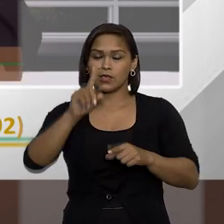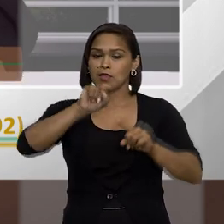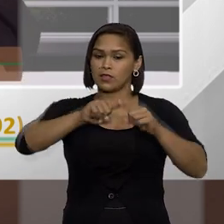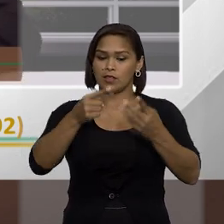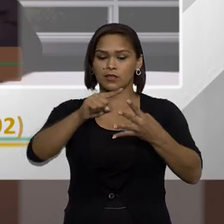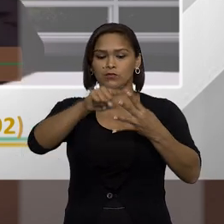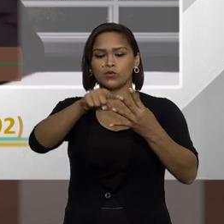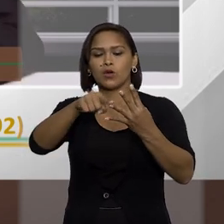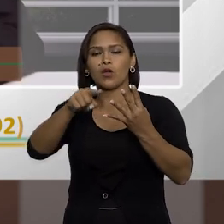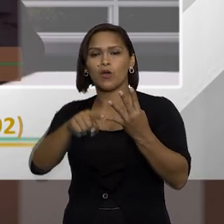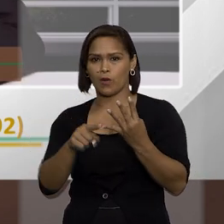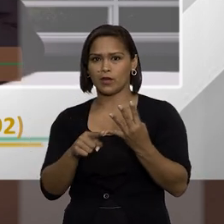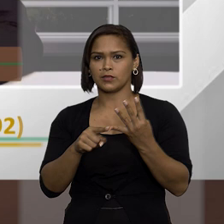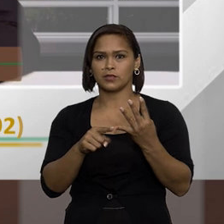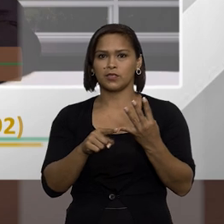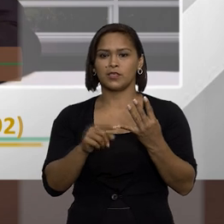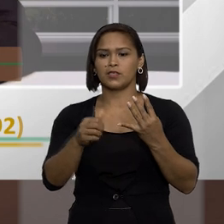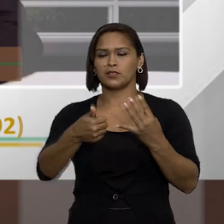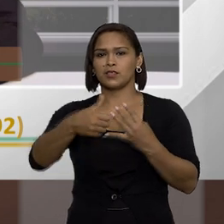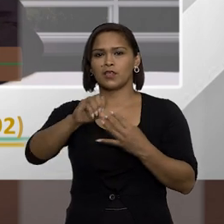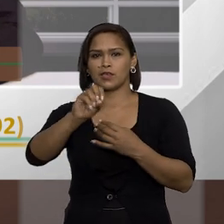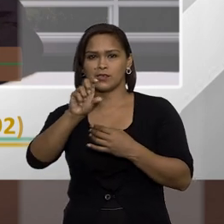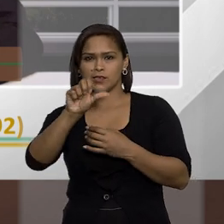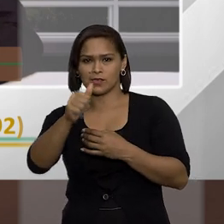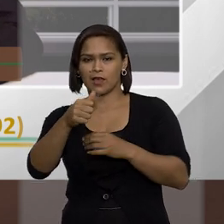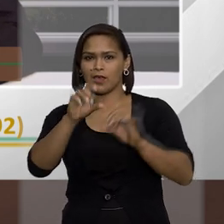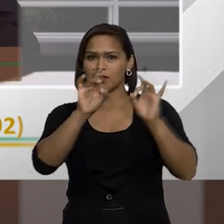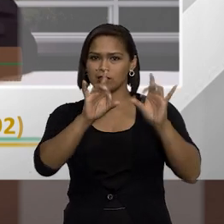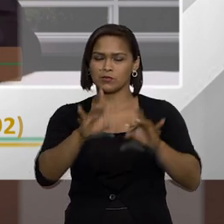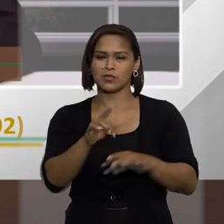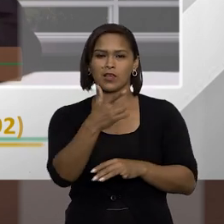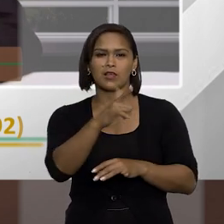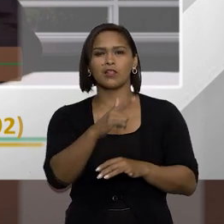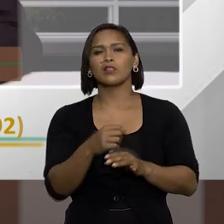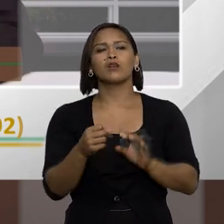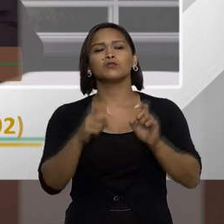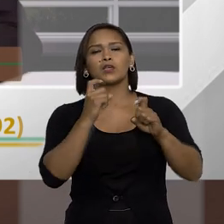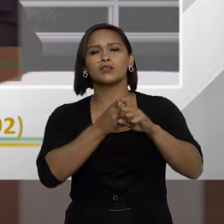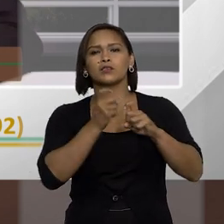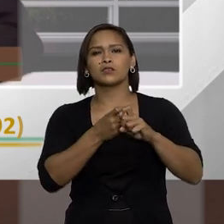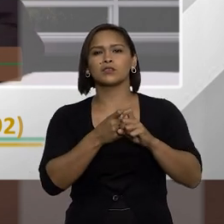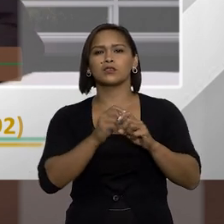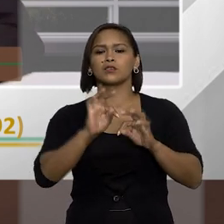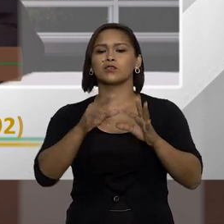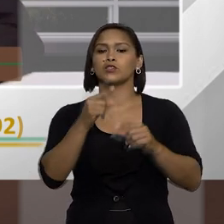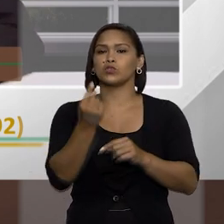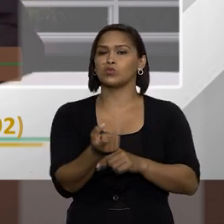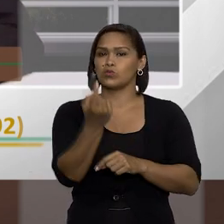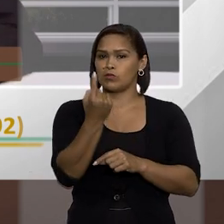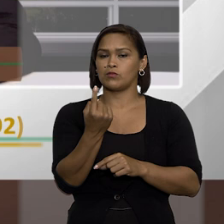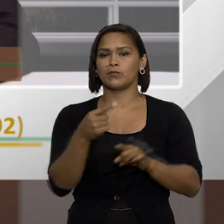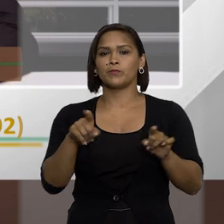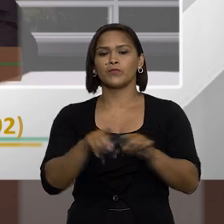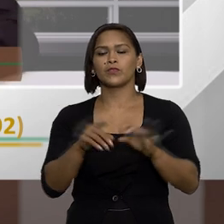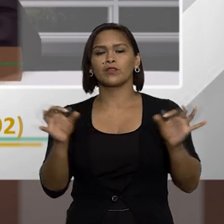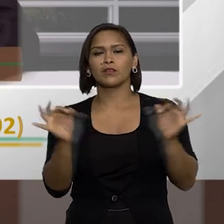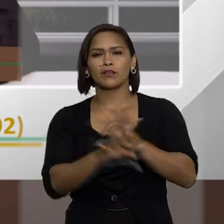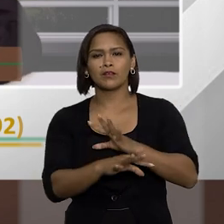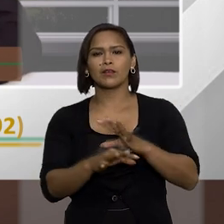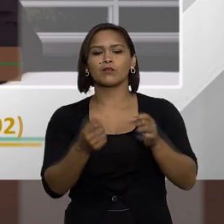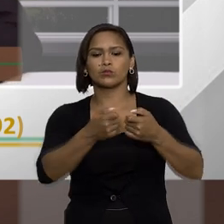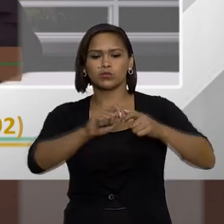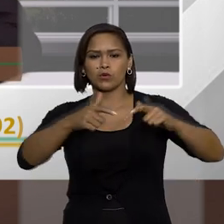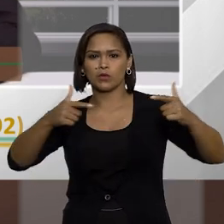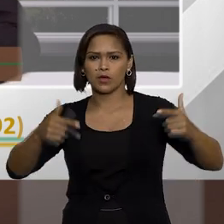Então nós temos essas quatro modalidades. Esse 10A é um ato bem específico, ele não tem incisos, nada, ele é só nesse caso. Aí o que acaba